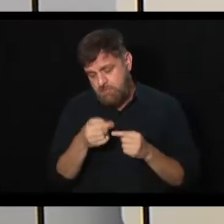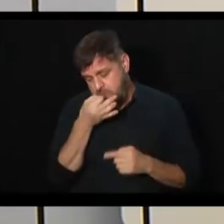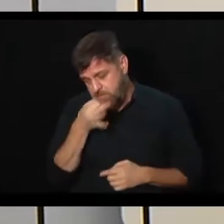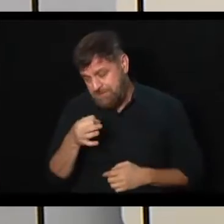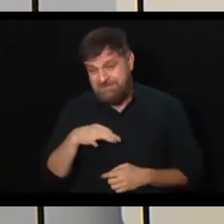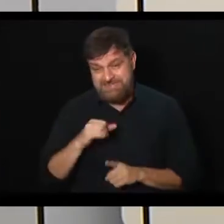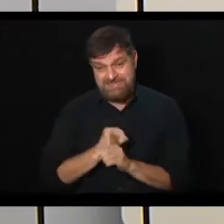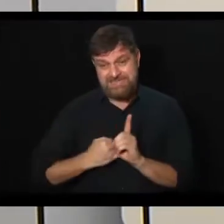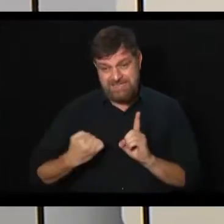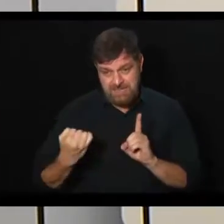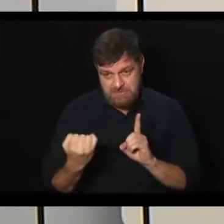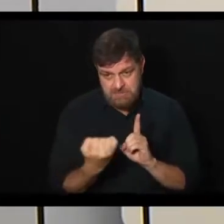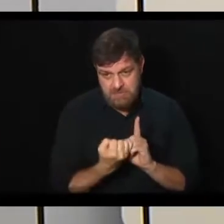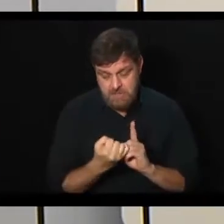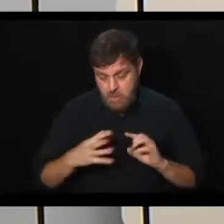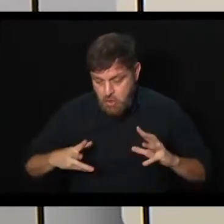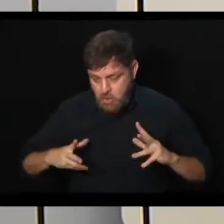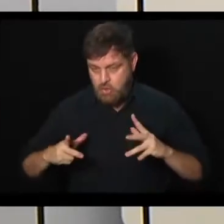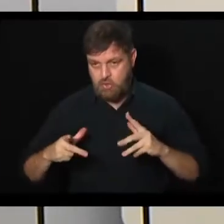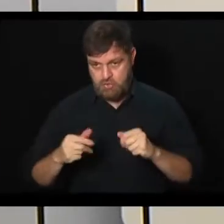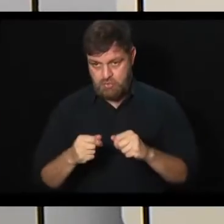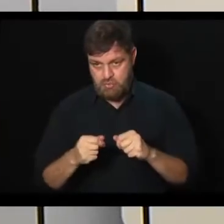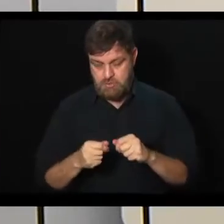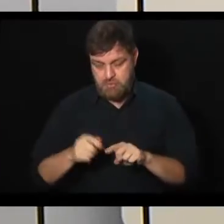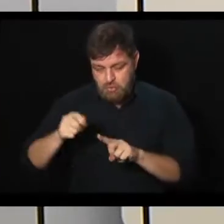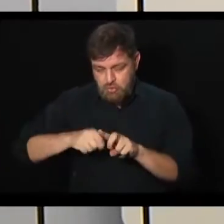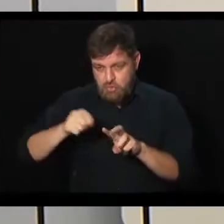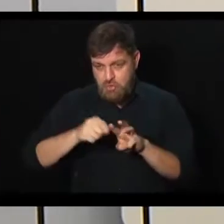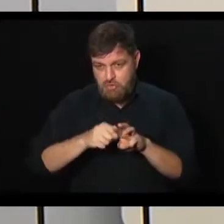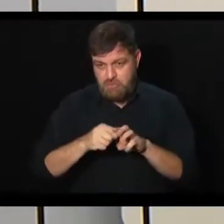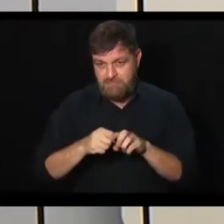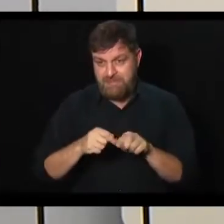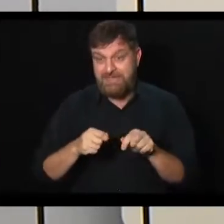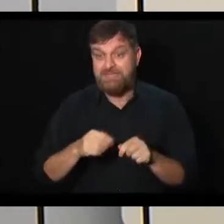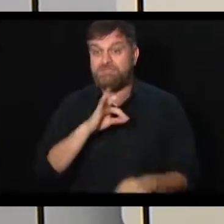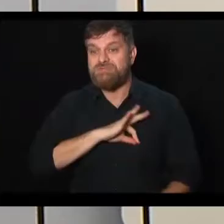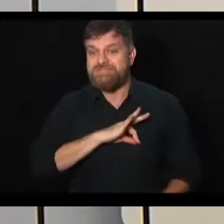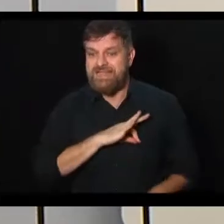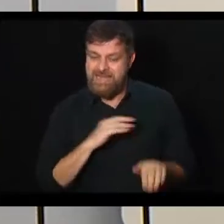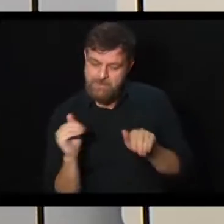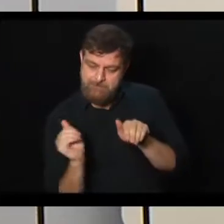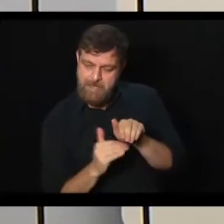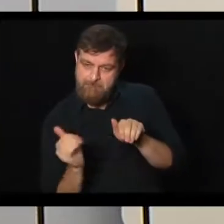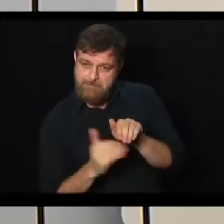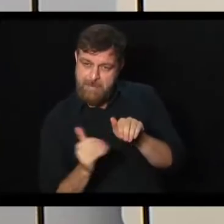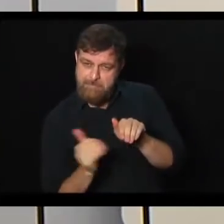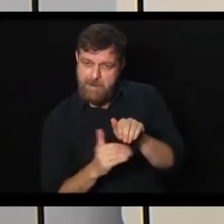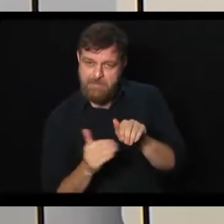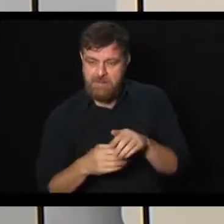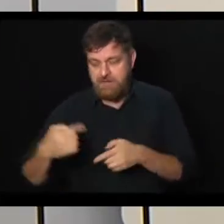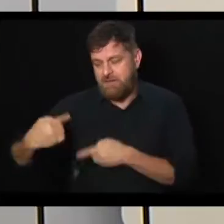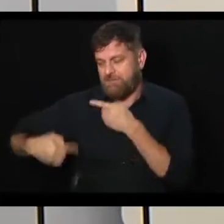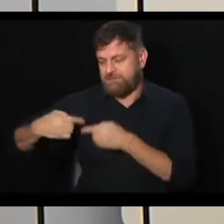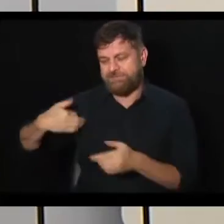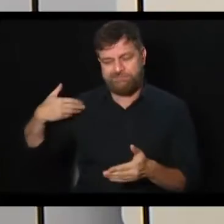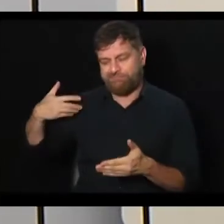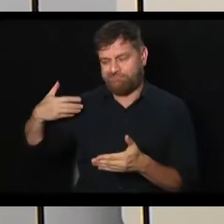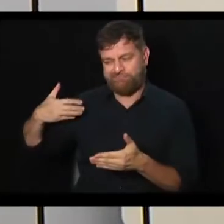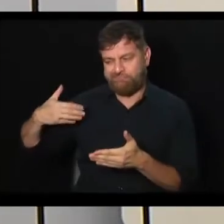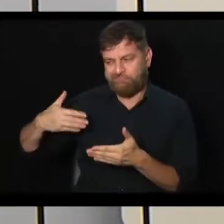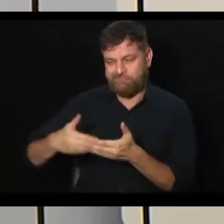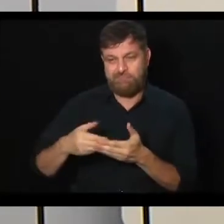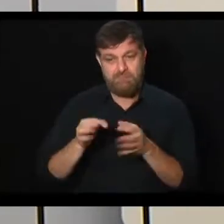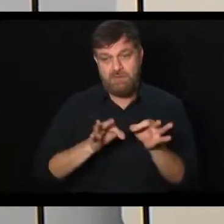uma sociedade plenamente que contribuísse para a Previdência, e mesmo assim você tivesse, enfim. Aí é uma discussão que a gente precisaria ter enquanto